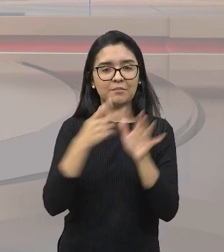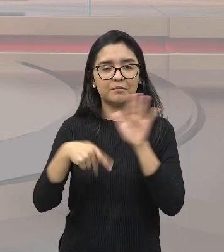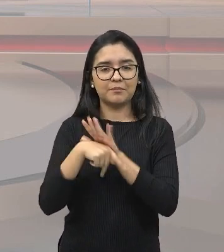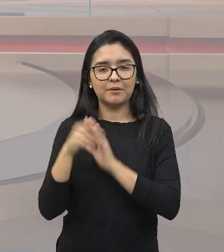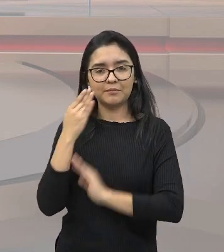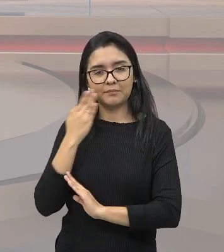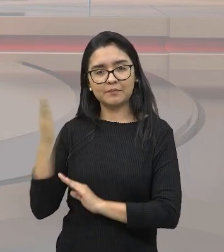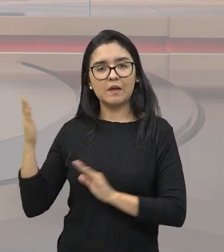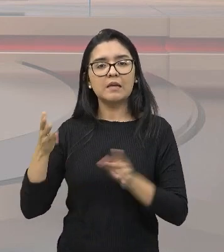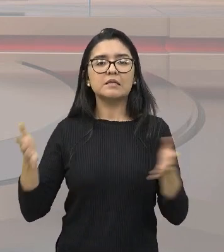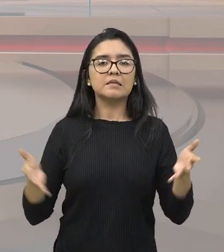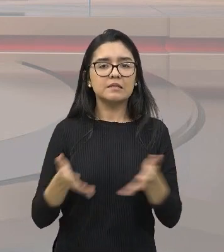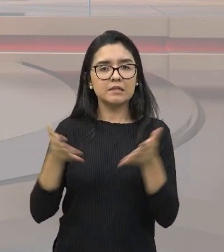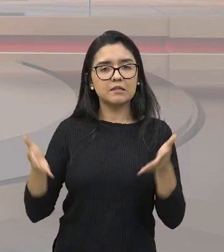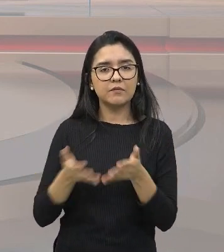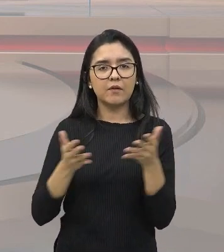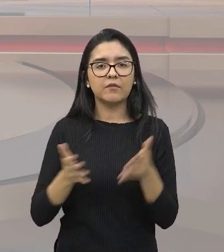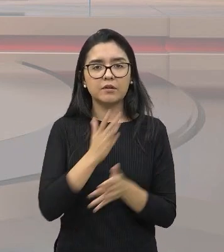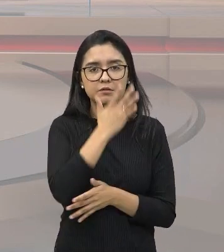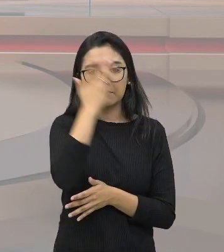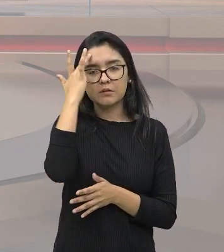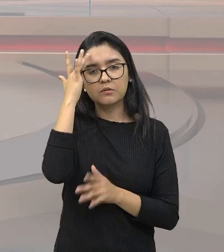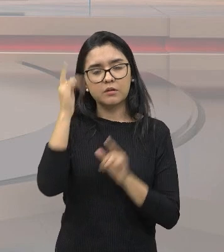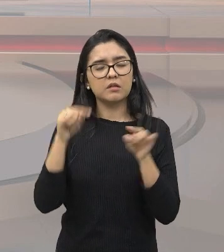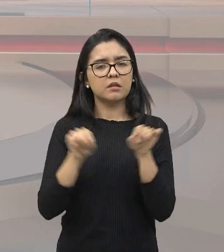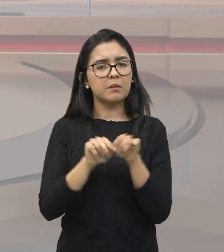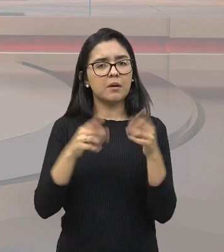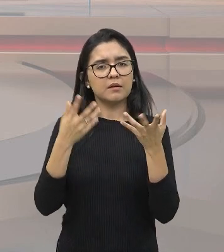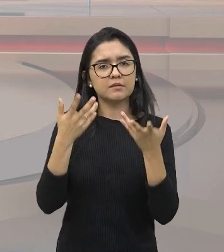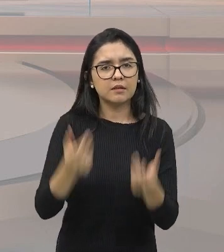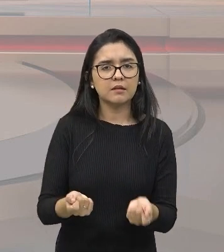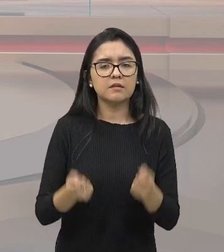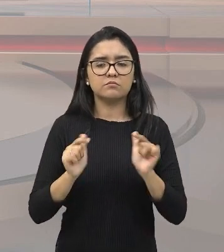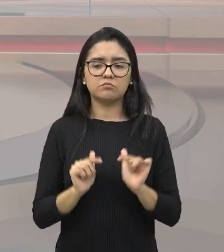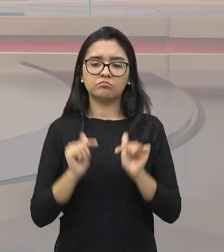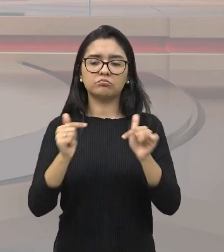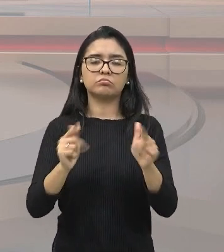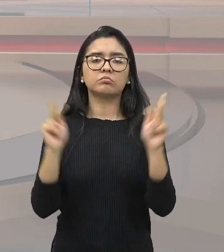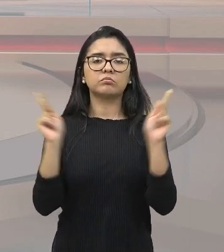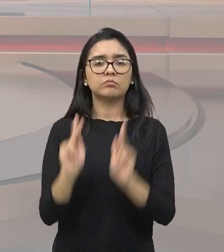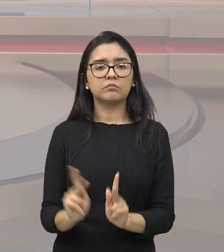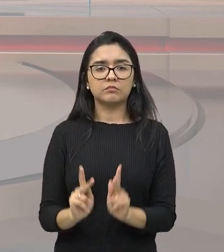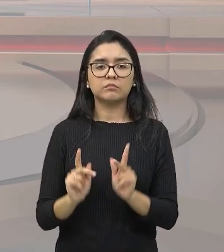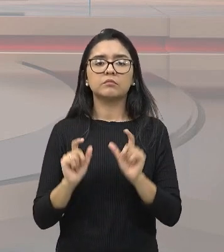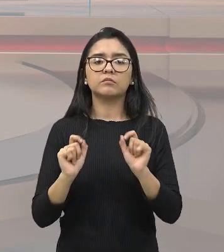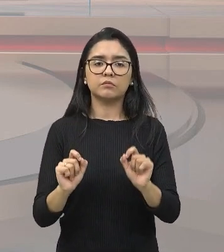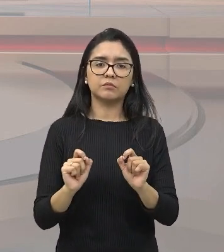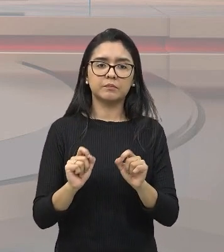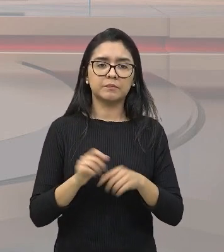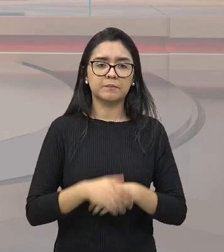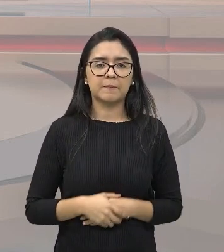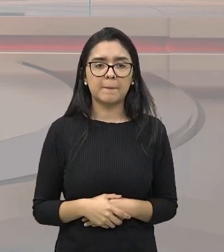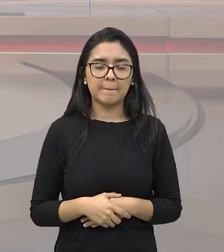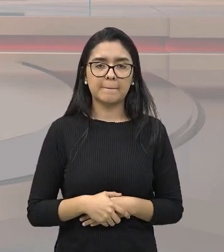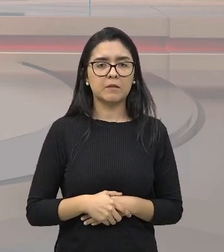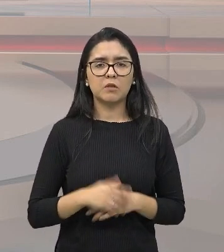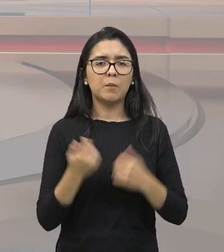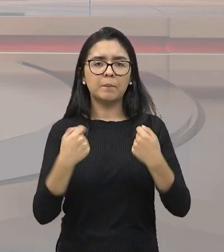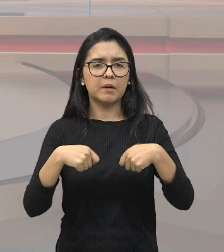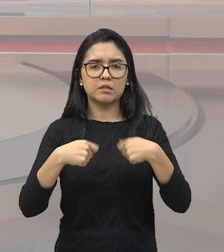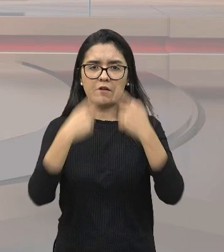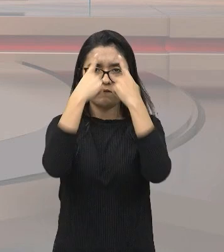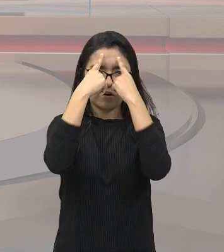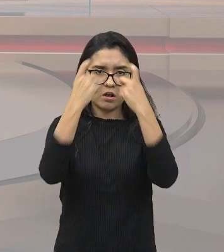inspirava com que as pessoas também aderissem a esse movimento anticolonial sem necessariamente ser violentos.